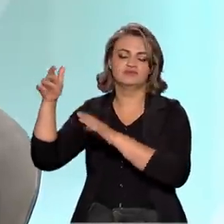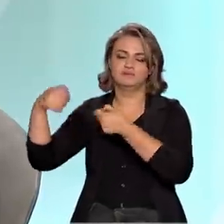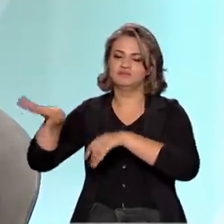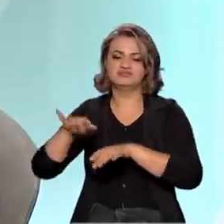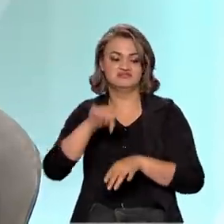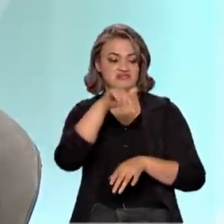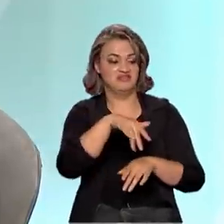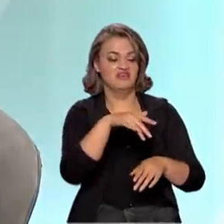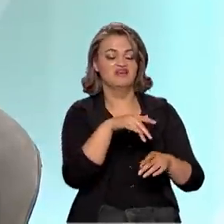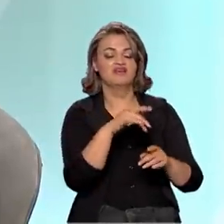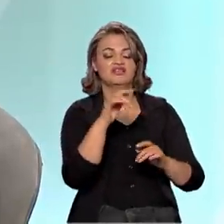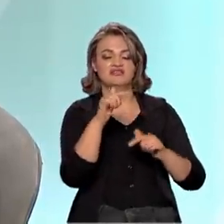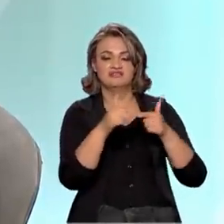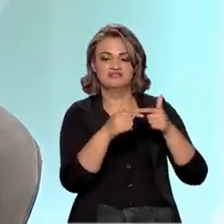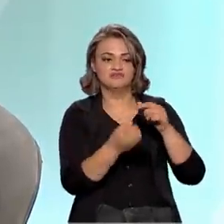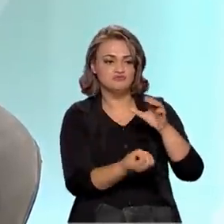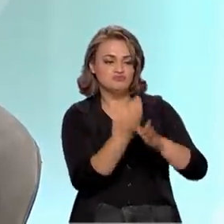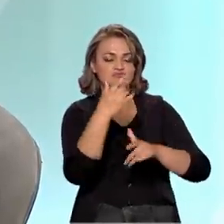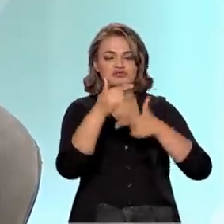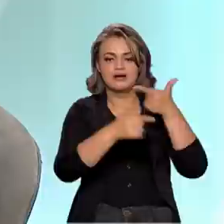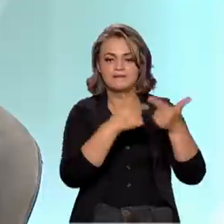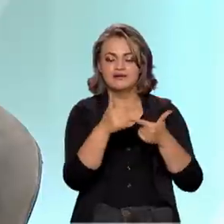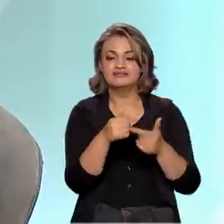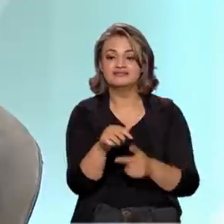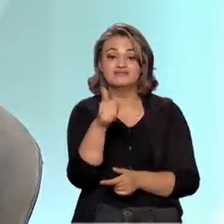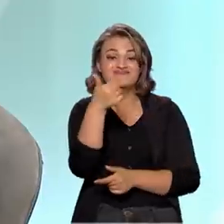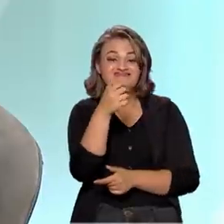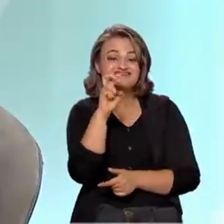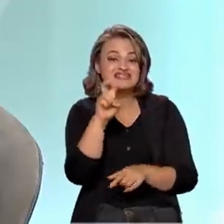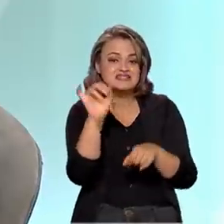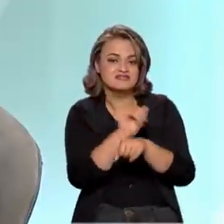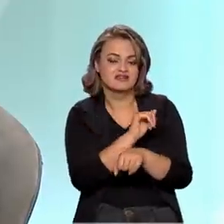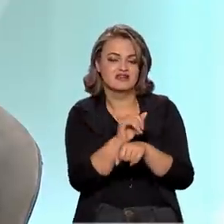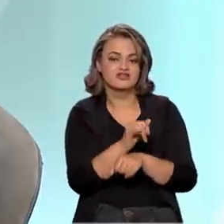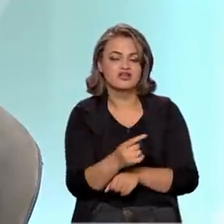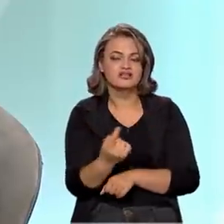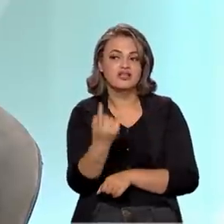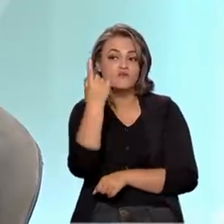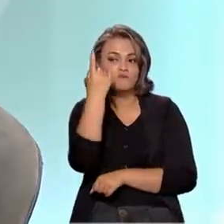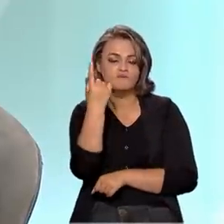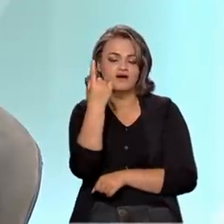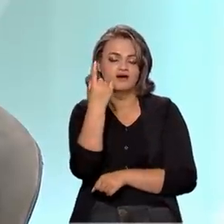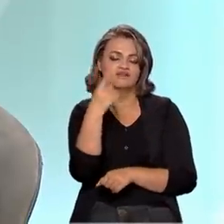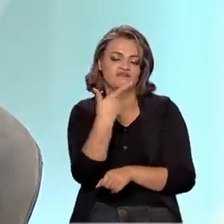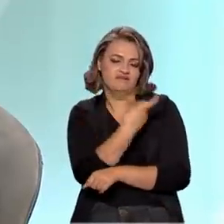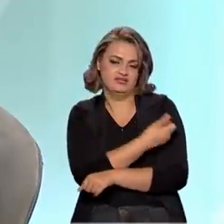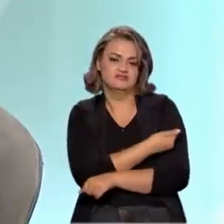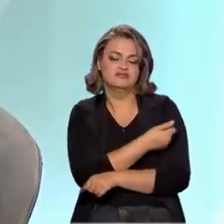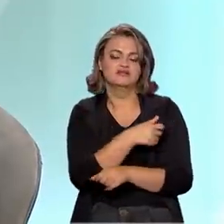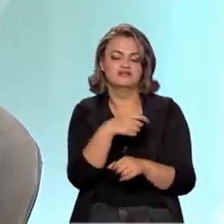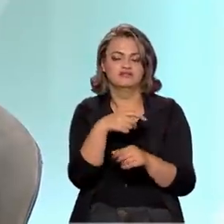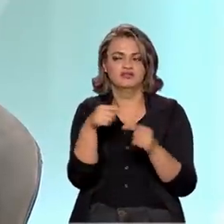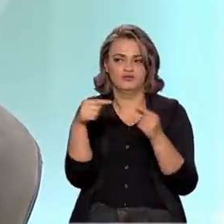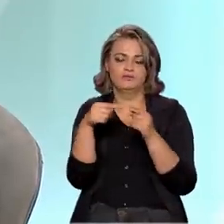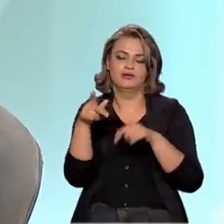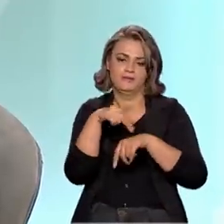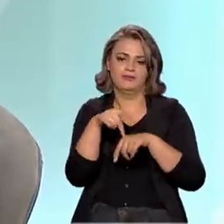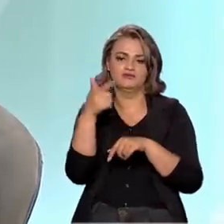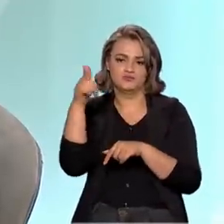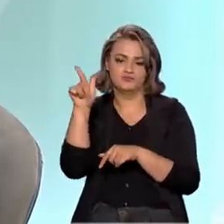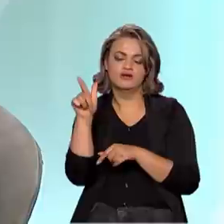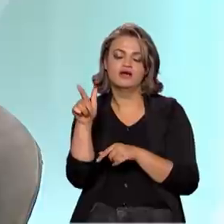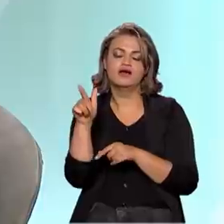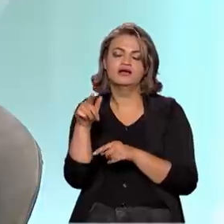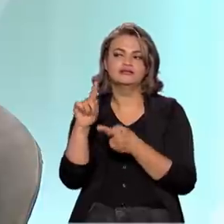empregos e recursos aqui no Brasil. 15 estratégias de vacinas. E temos uma internacional, que é sob licença, que nós estamos